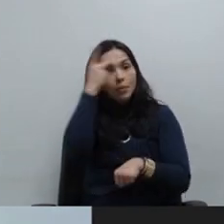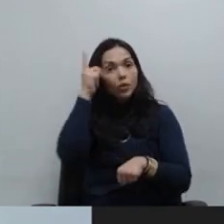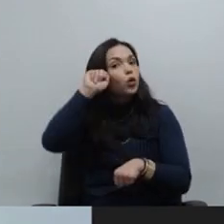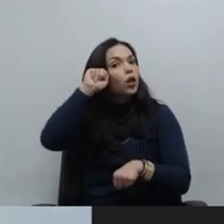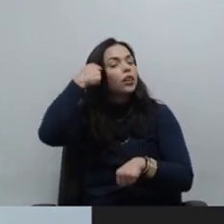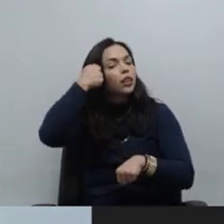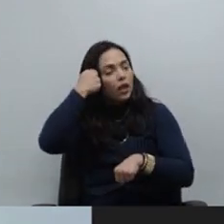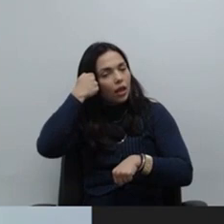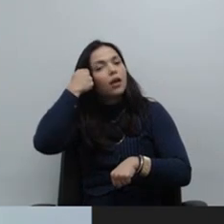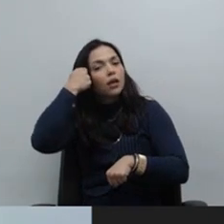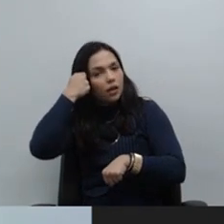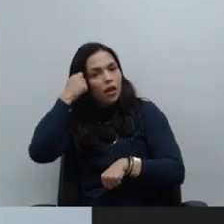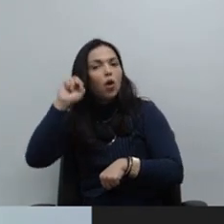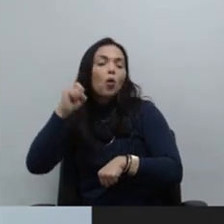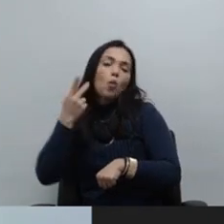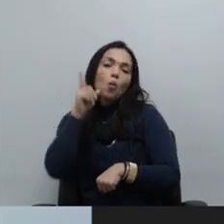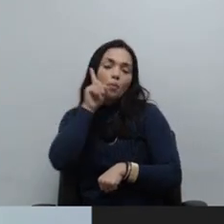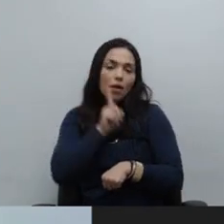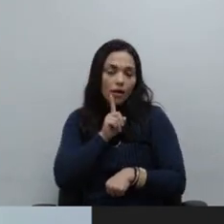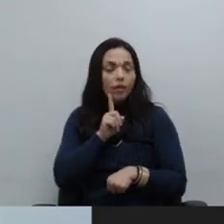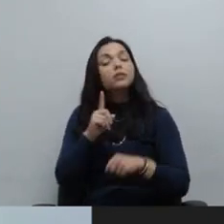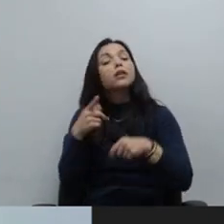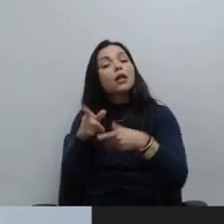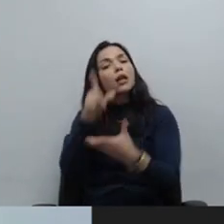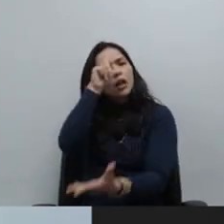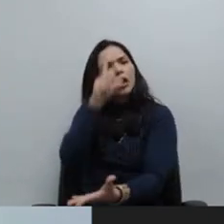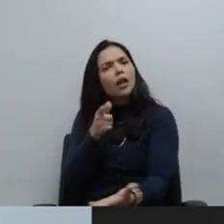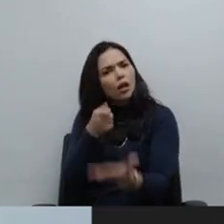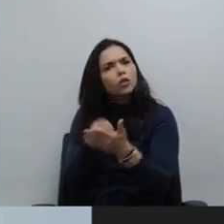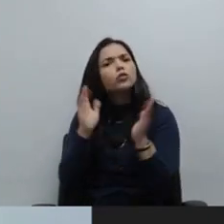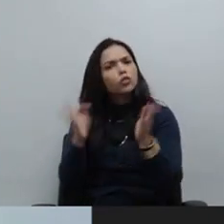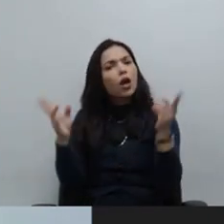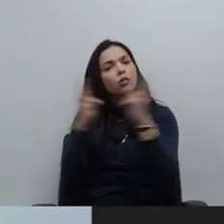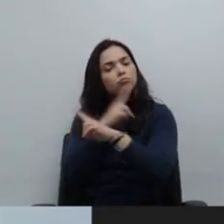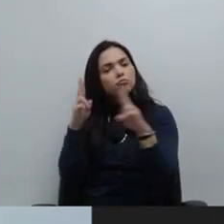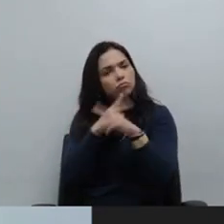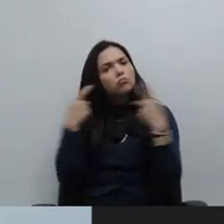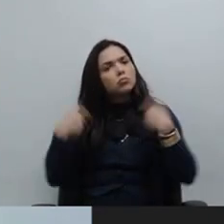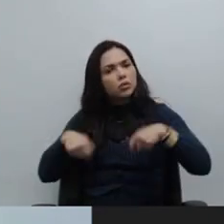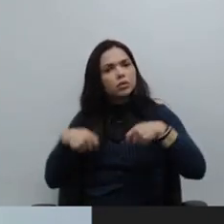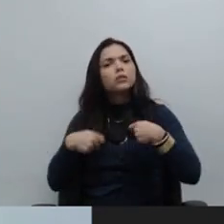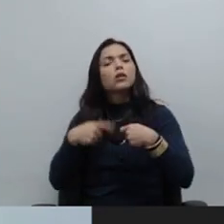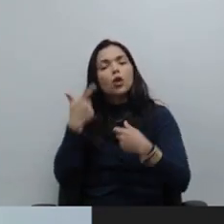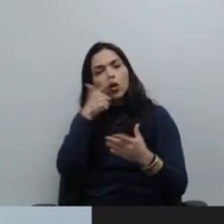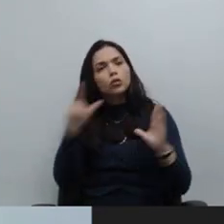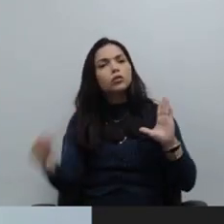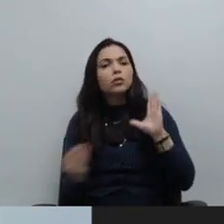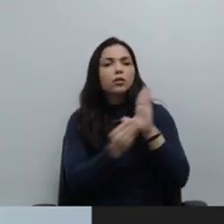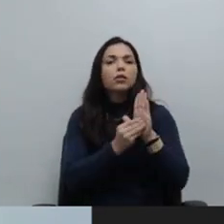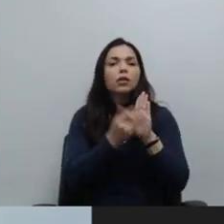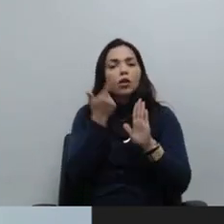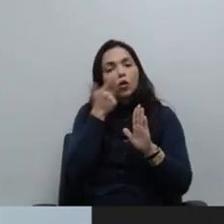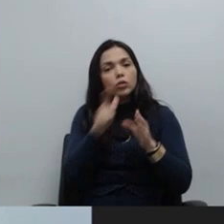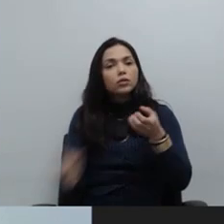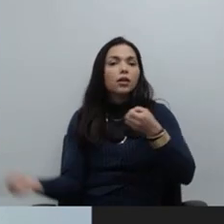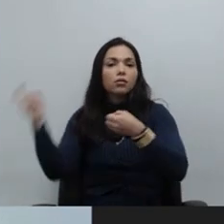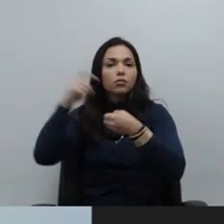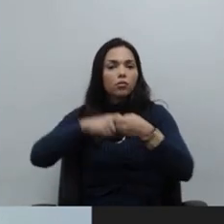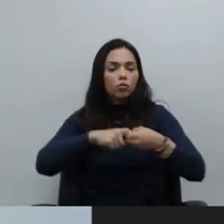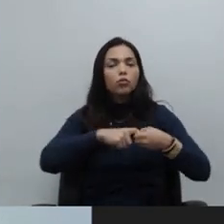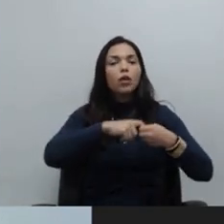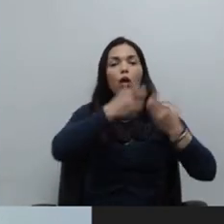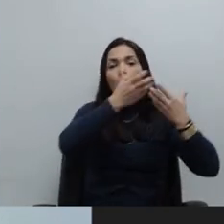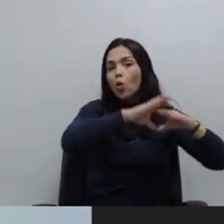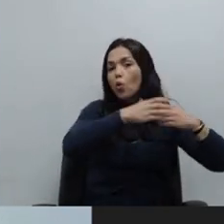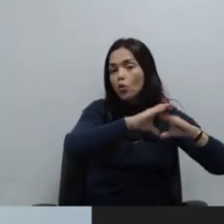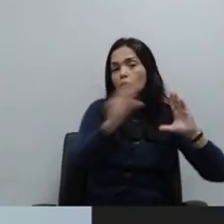ou pardas. E ele conseguiu uma decisão de tutela de urgência que determinava a sua reintegração ao concurso,